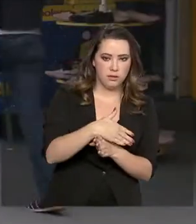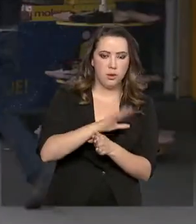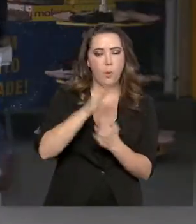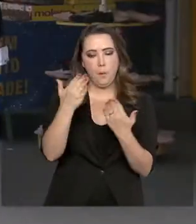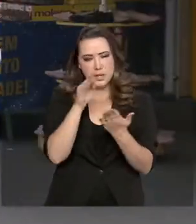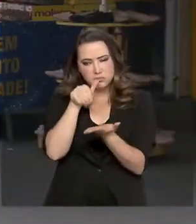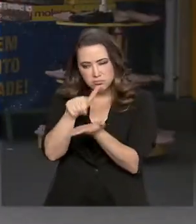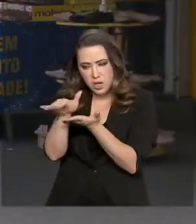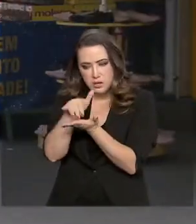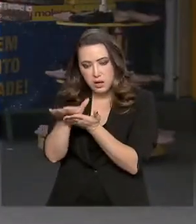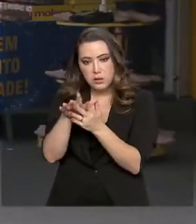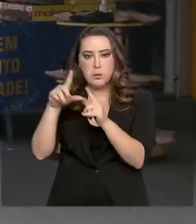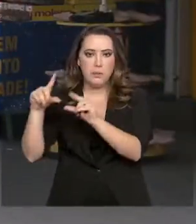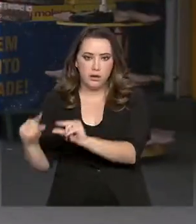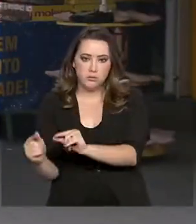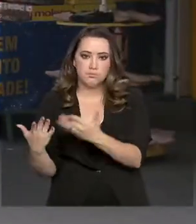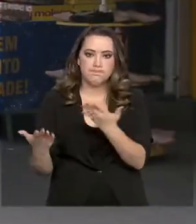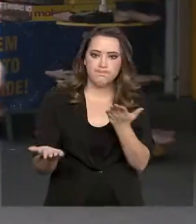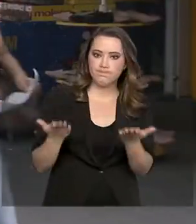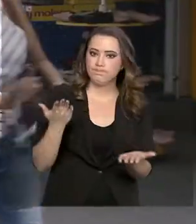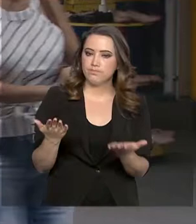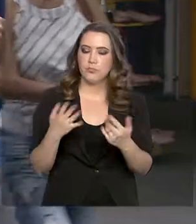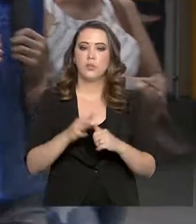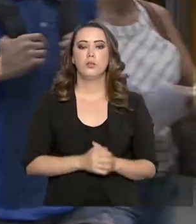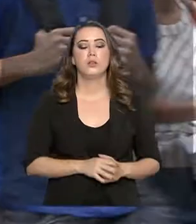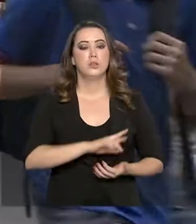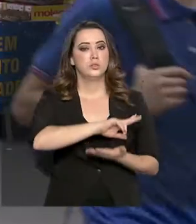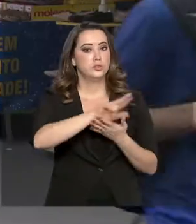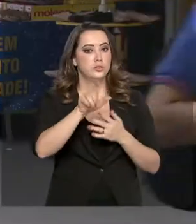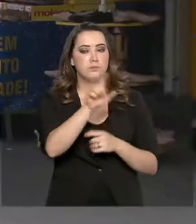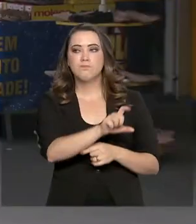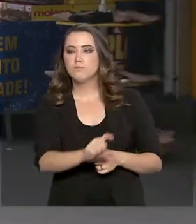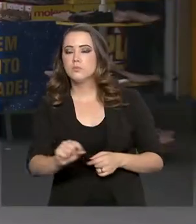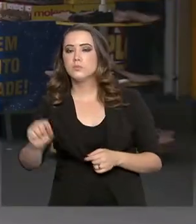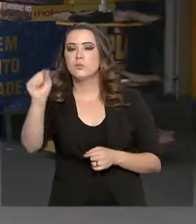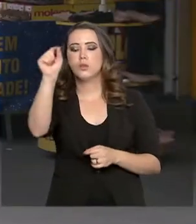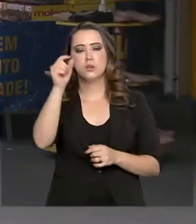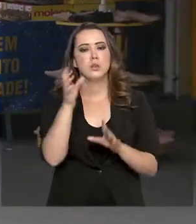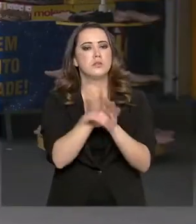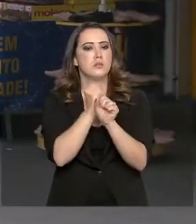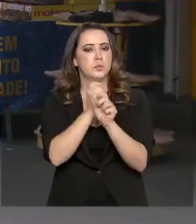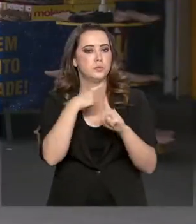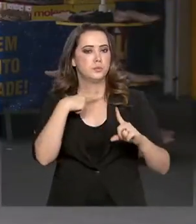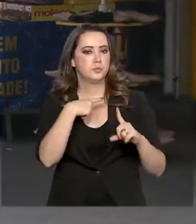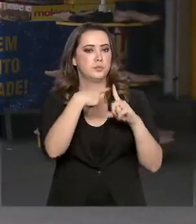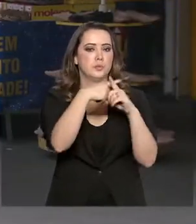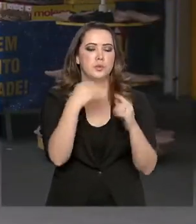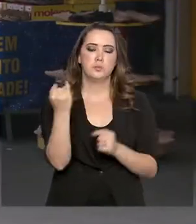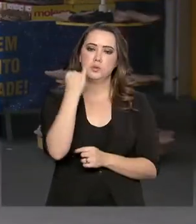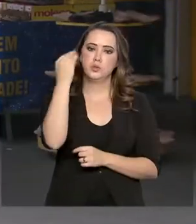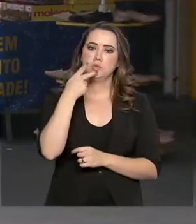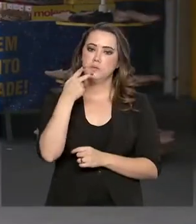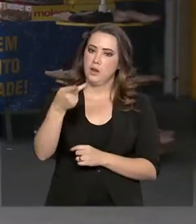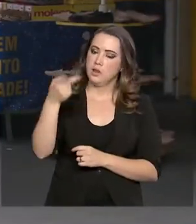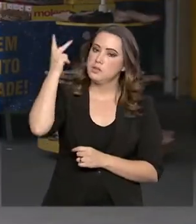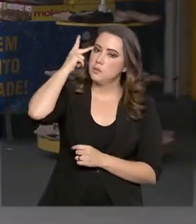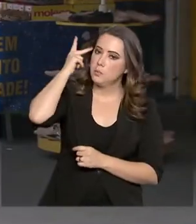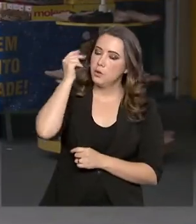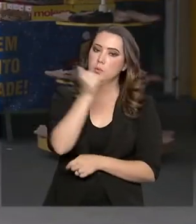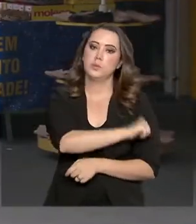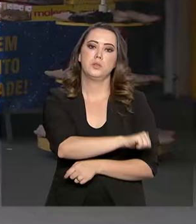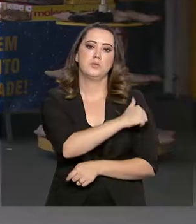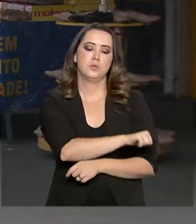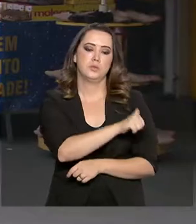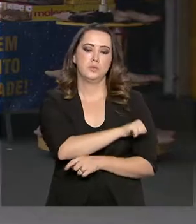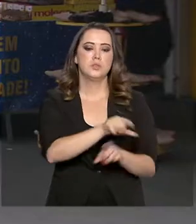regiões e 21 das 27 unidades da federação registraram saldo positivo, com destaque para São Paulo, Rio de Janeiro